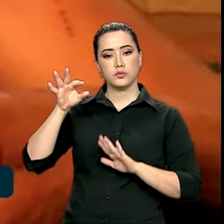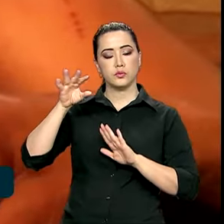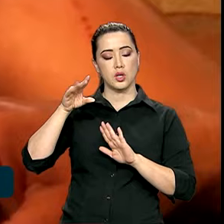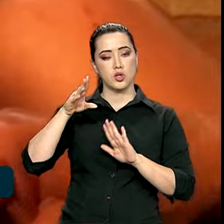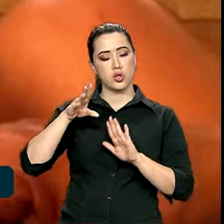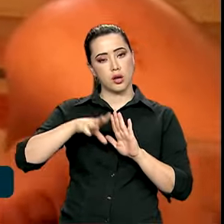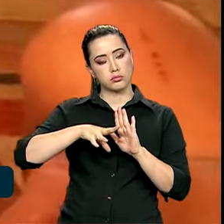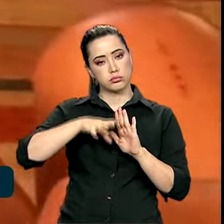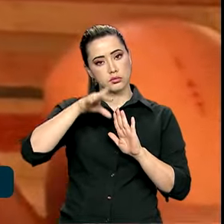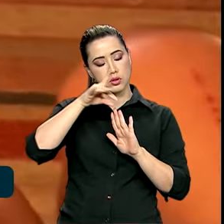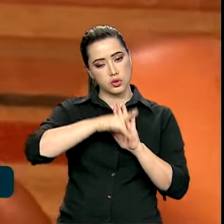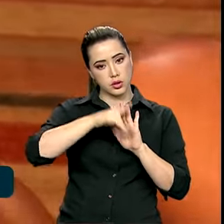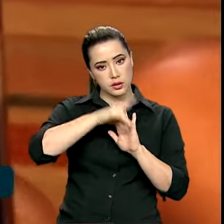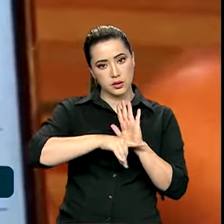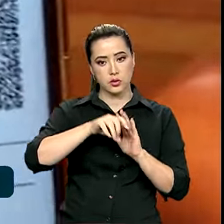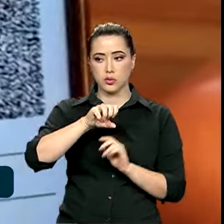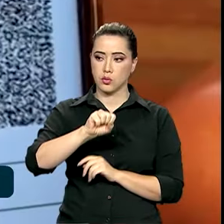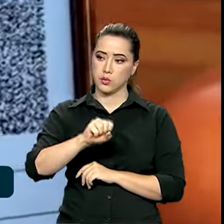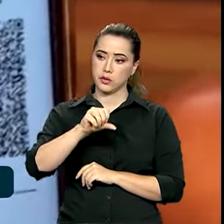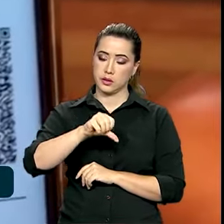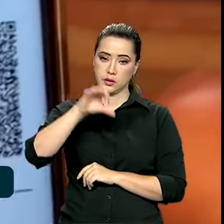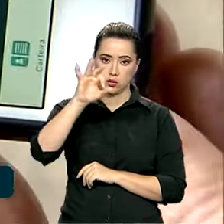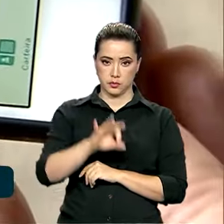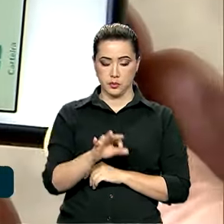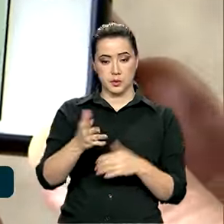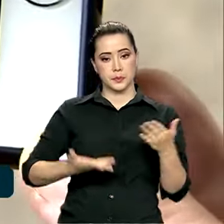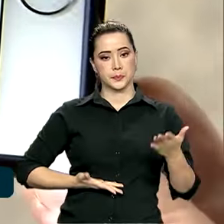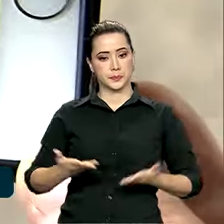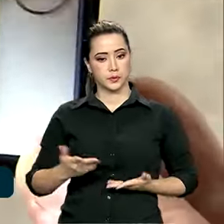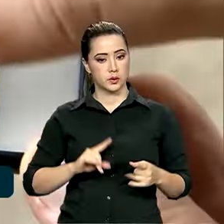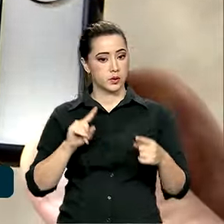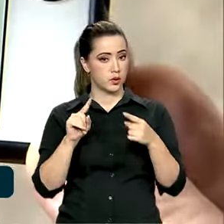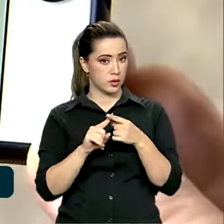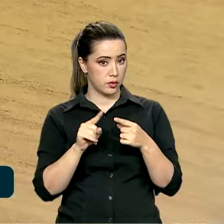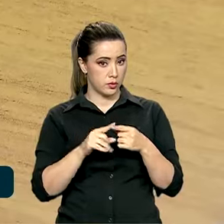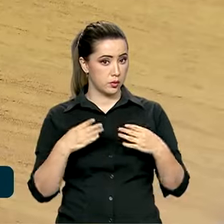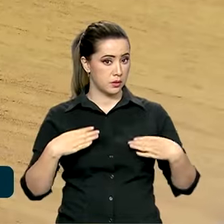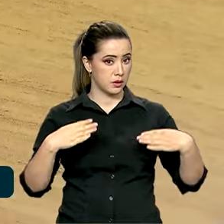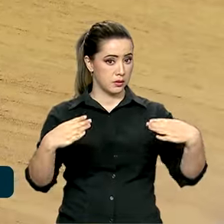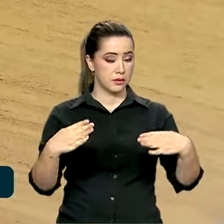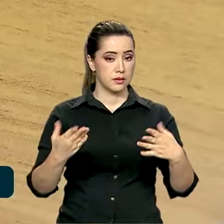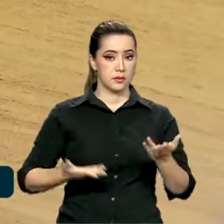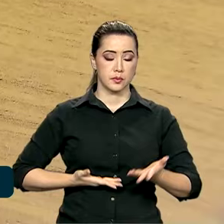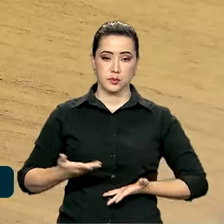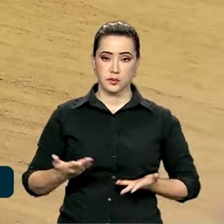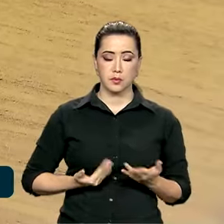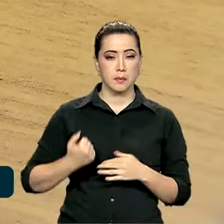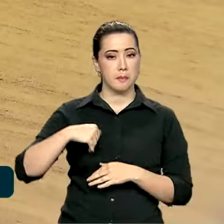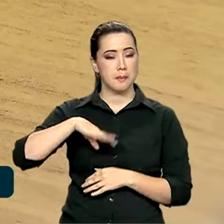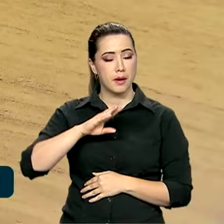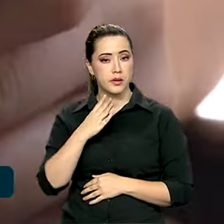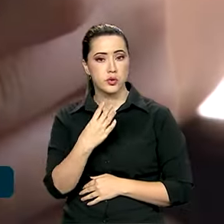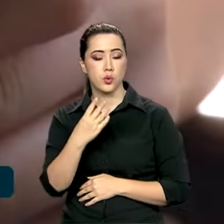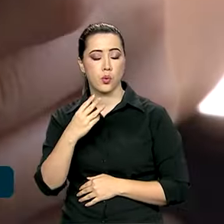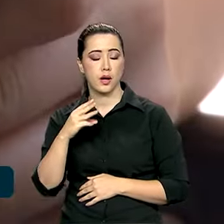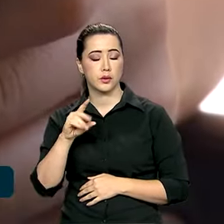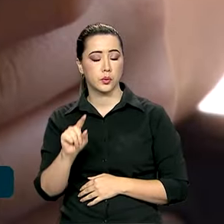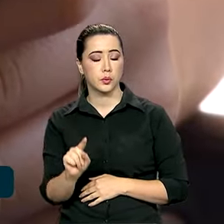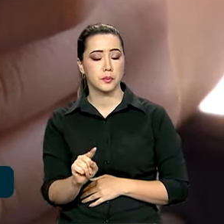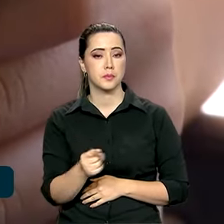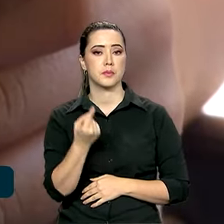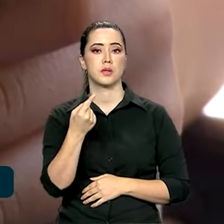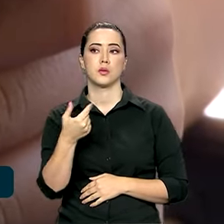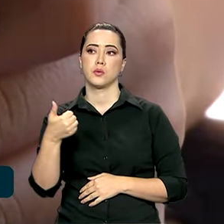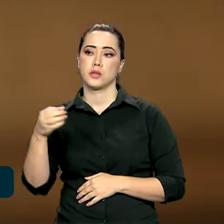89% de seus serviços. Segundo o Ministério da Gestão e Inovação, são mais de 4.100 ferramentas